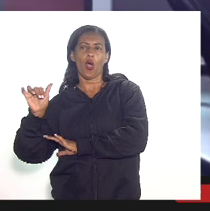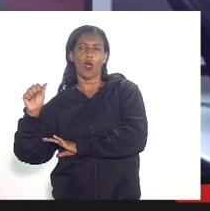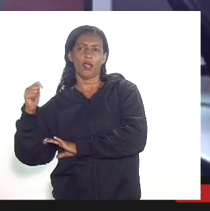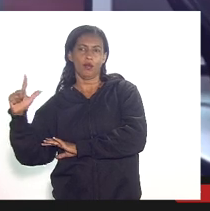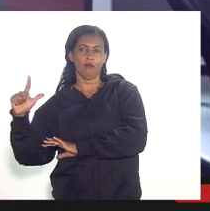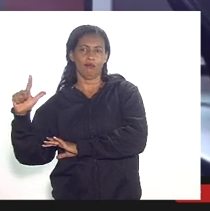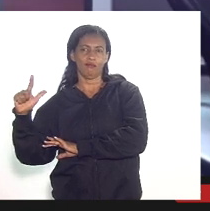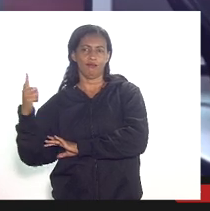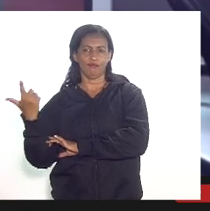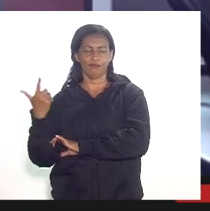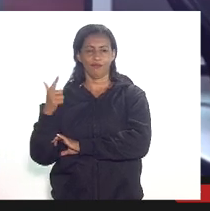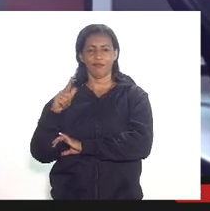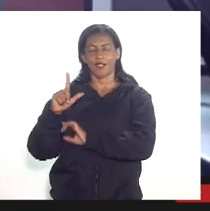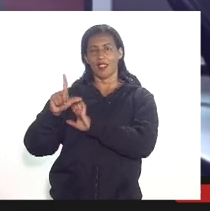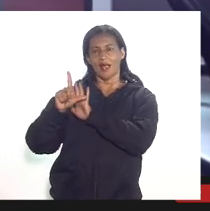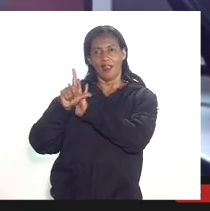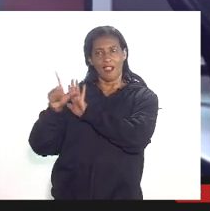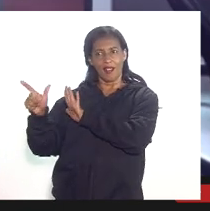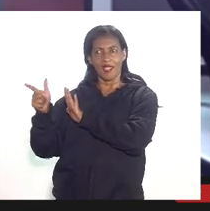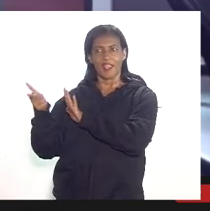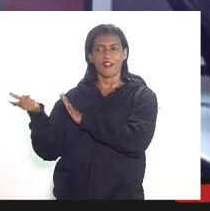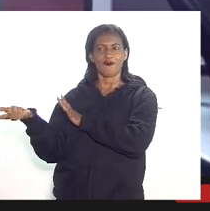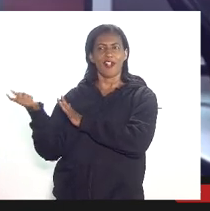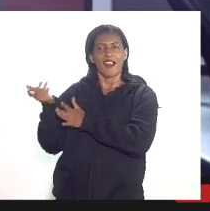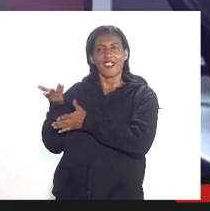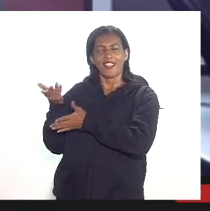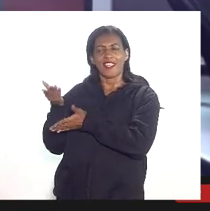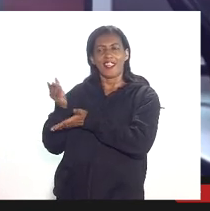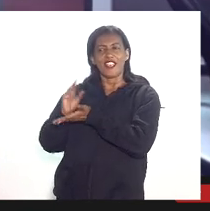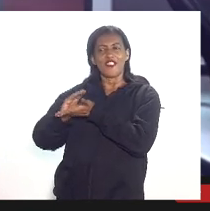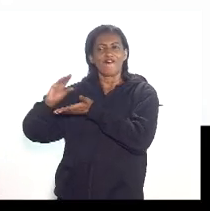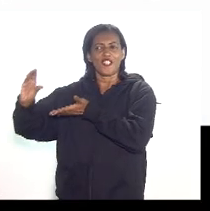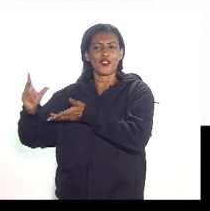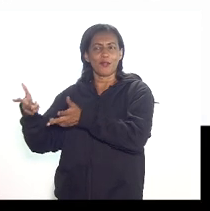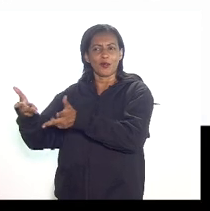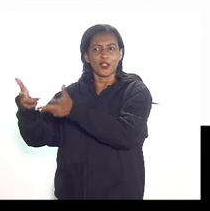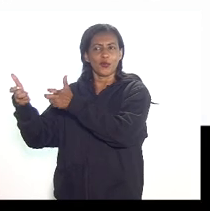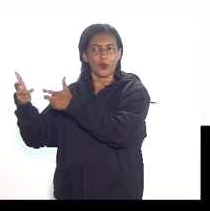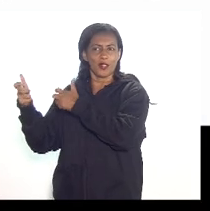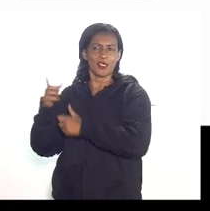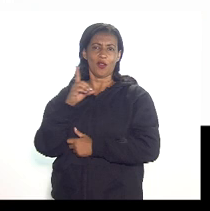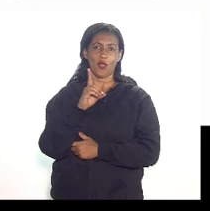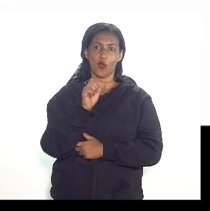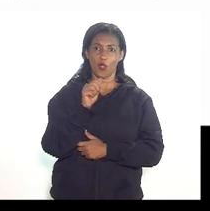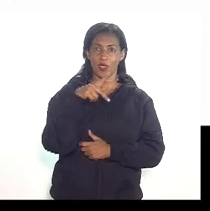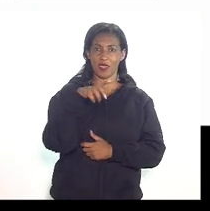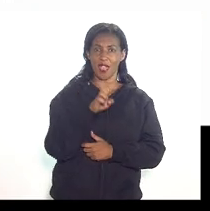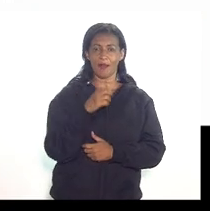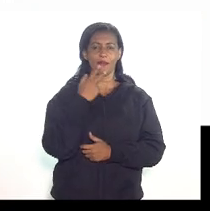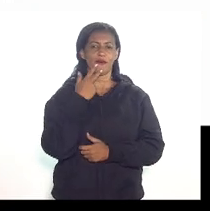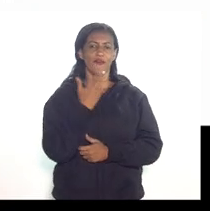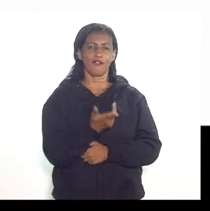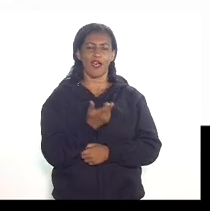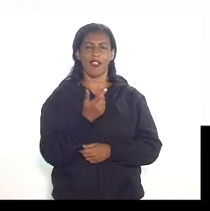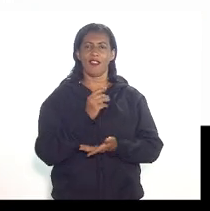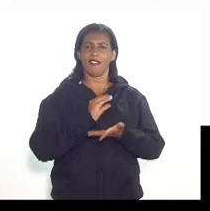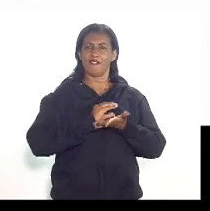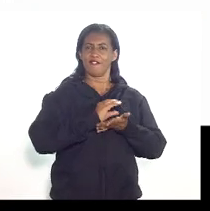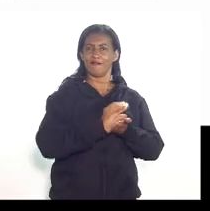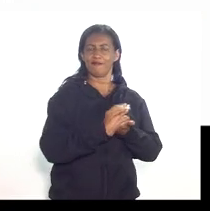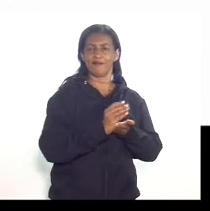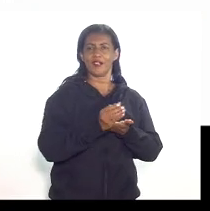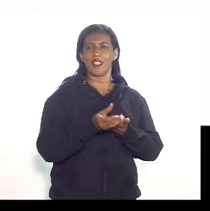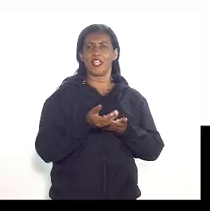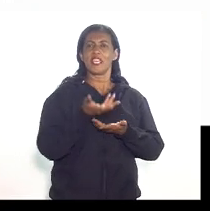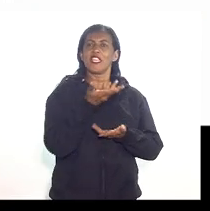a lei 9478 fala em investimentos na exploração o DAP também o DAP fala em investimentos na fase